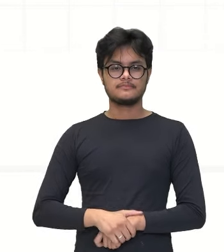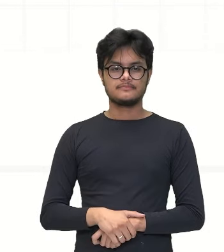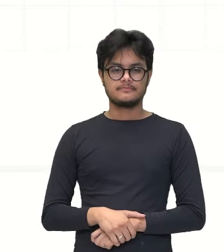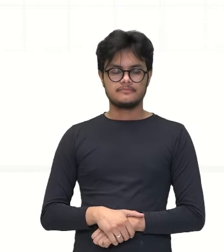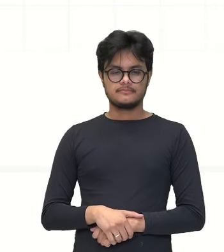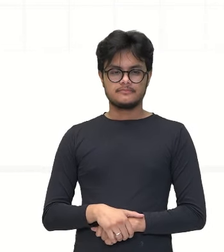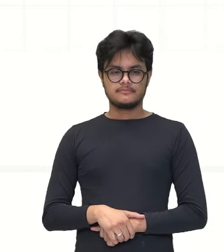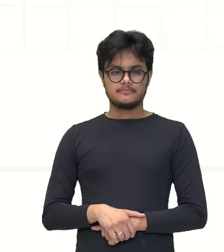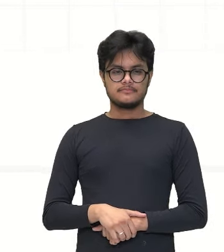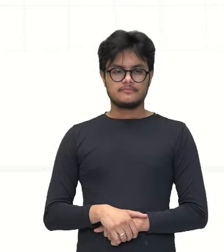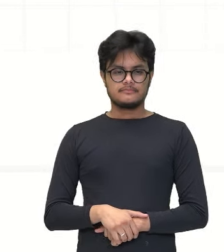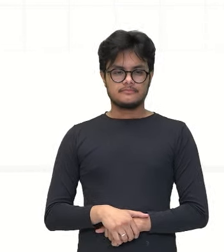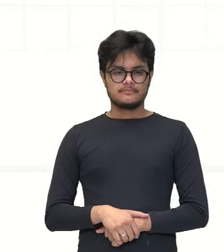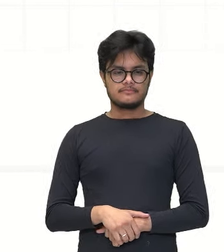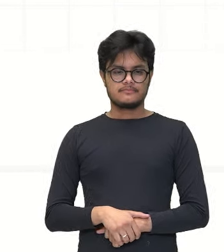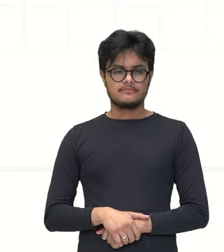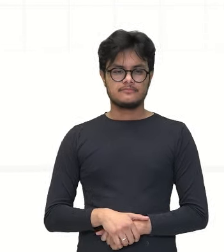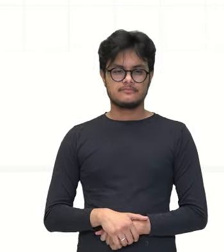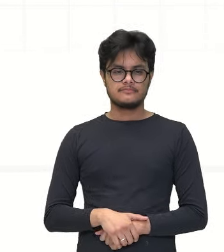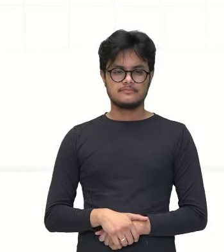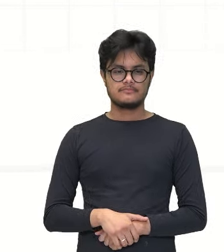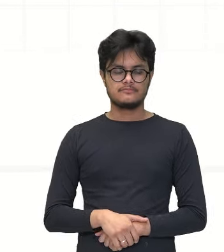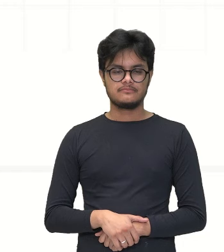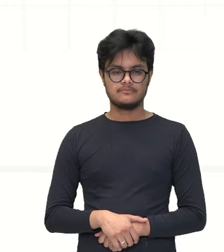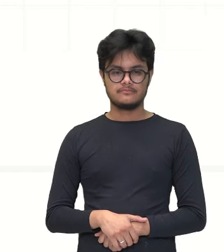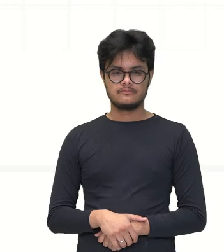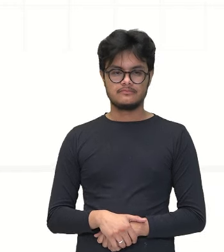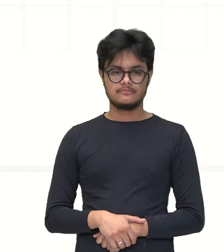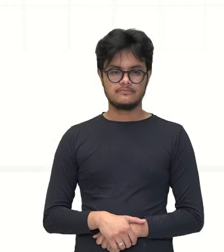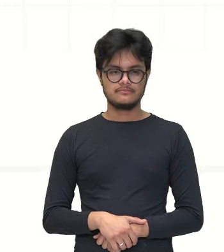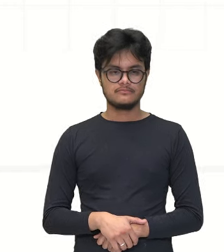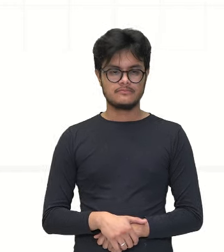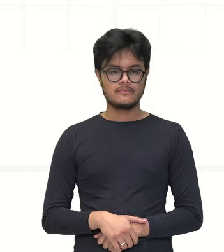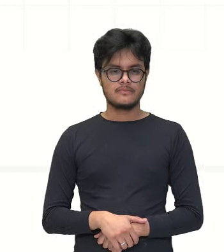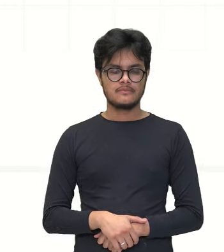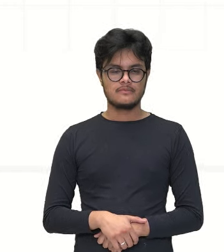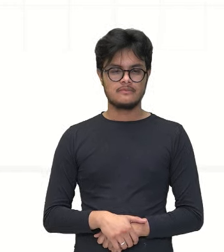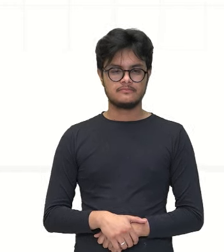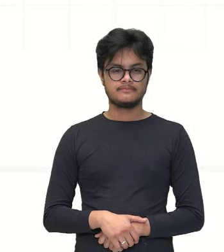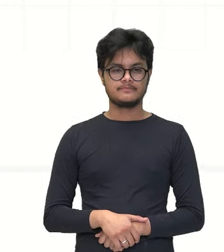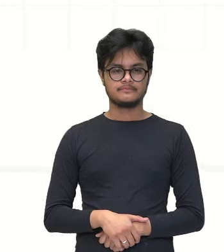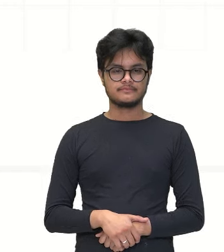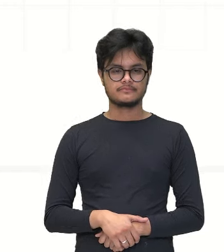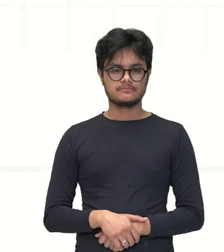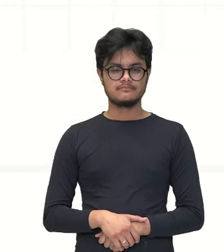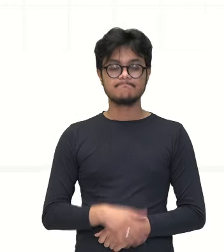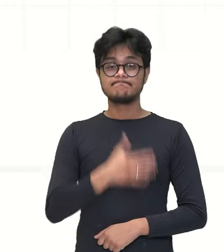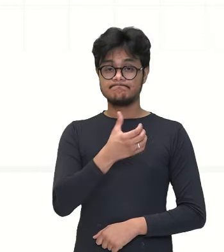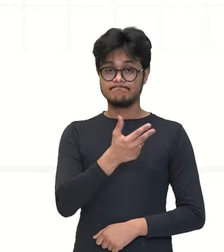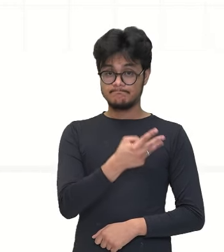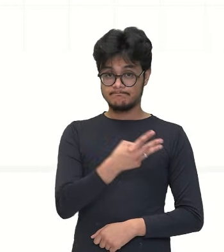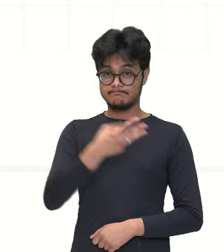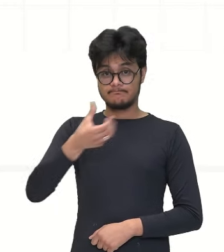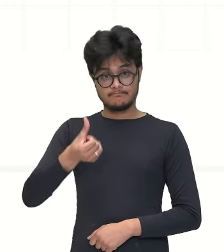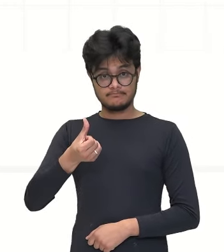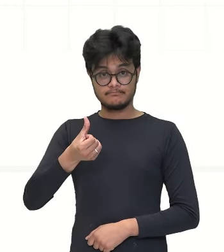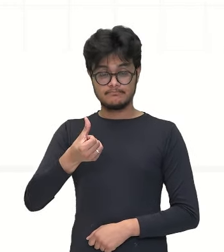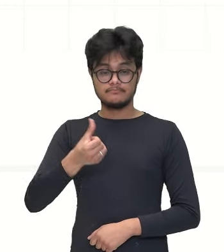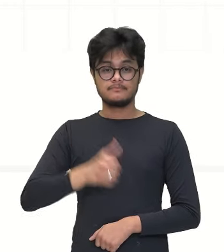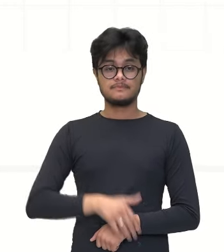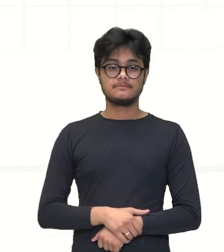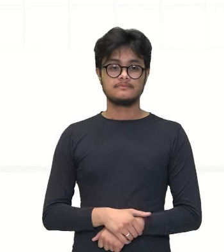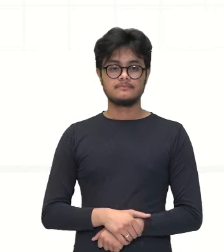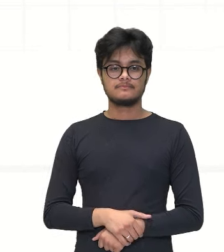encontrar a distância. Então, a distância ao quadrado vai ser menos 6 ao quadrado dá 36 positivo.